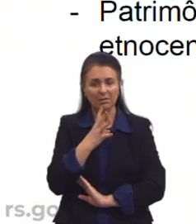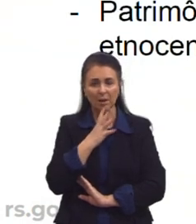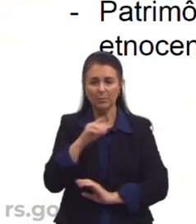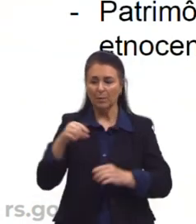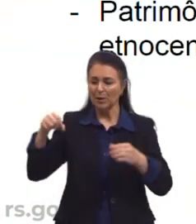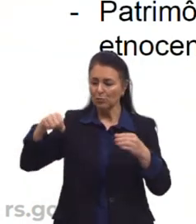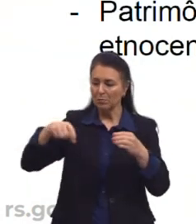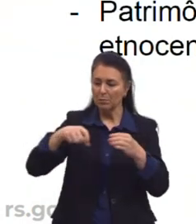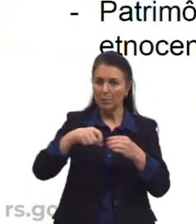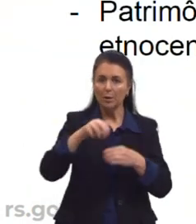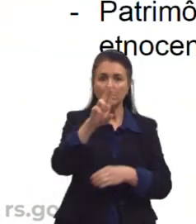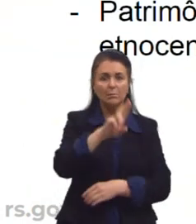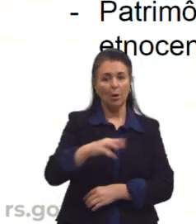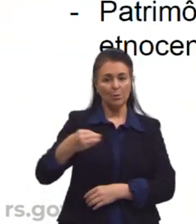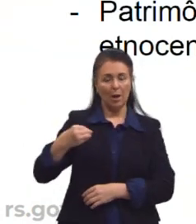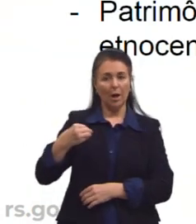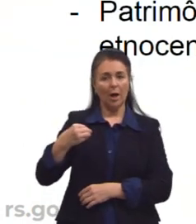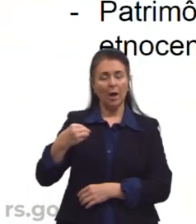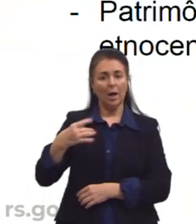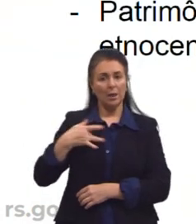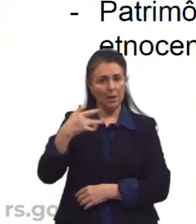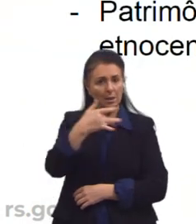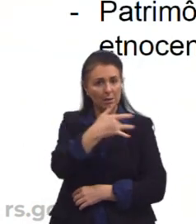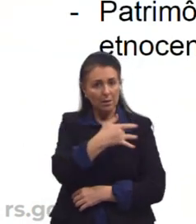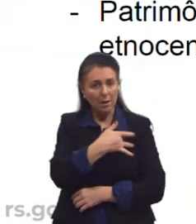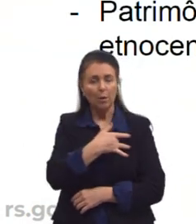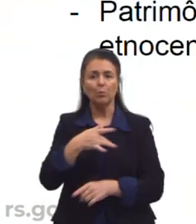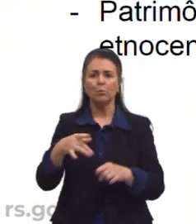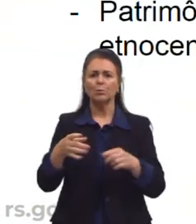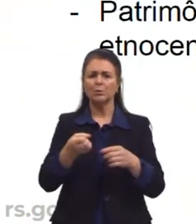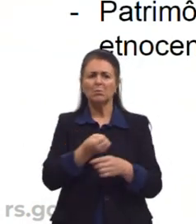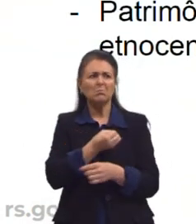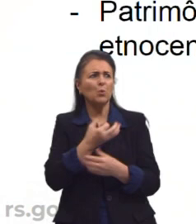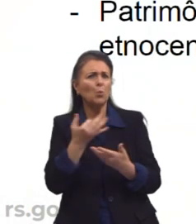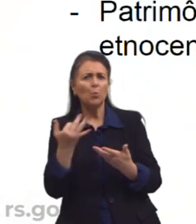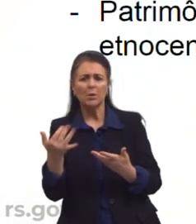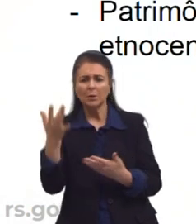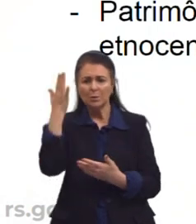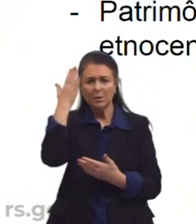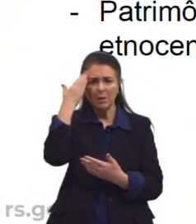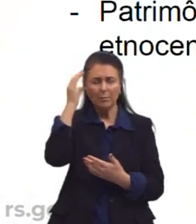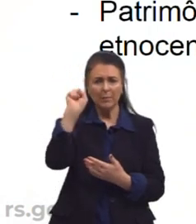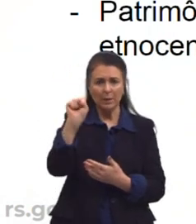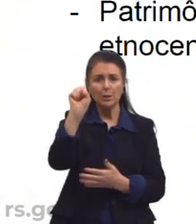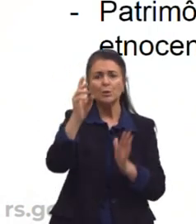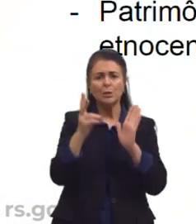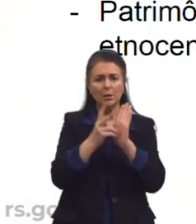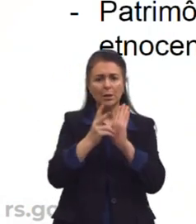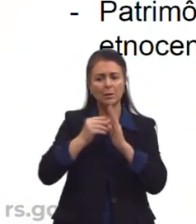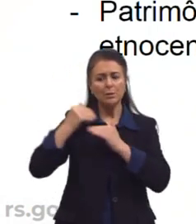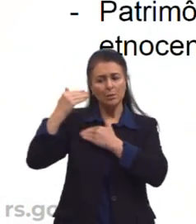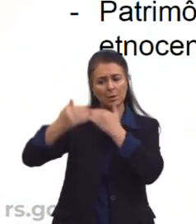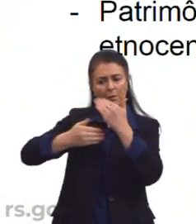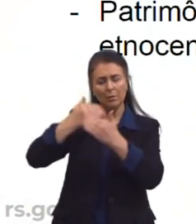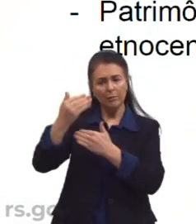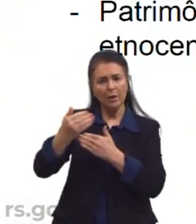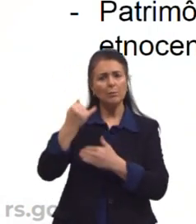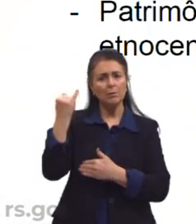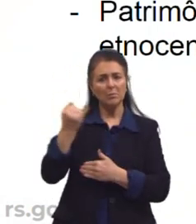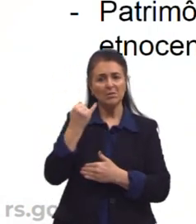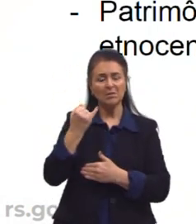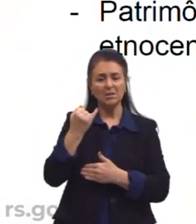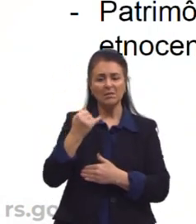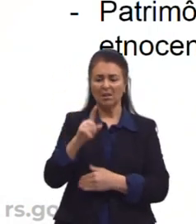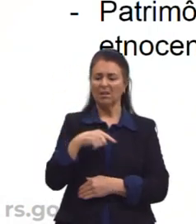medicinais, quanta tecnologia, quantos saberes que os indígenas desenvolveram que são importantíssimos e que, por vezes, gente ignora